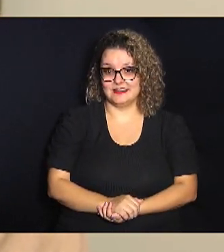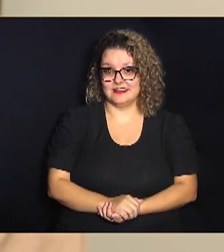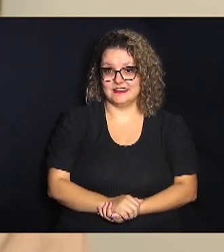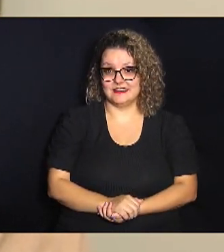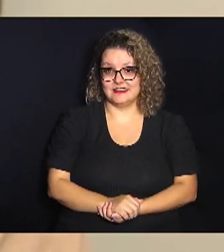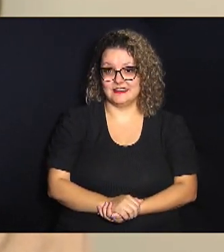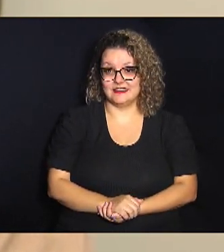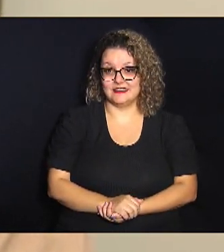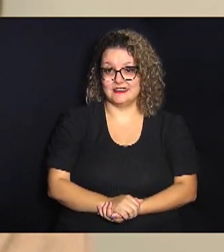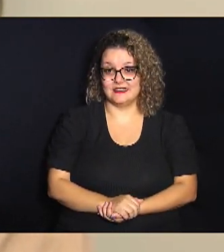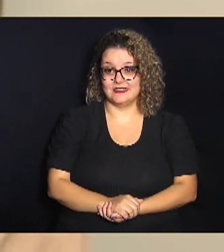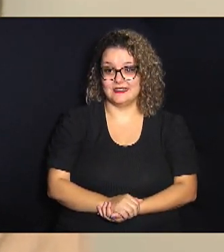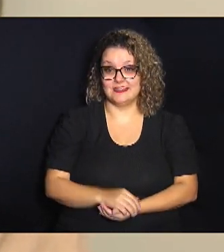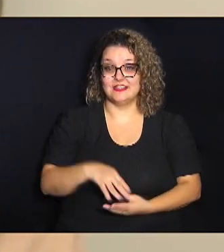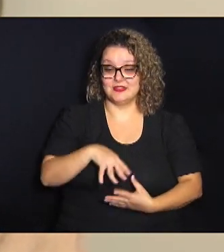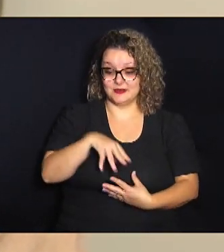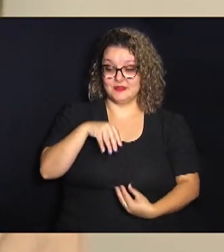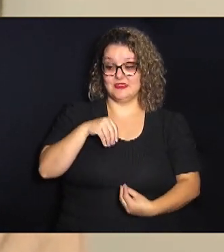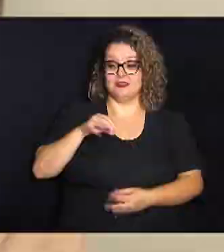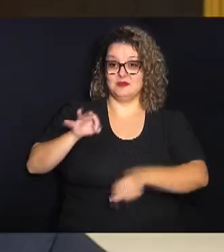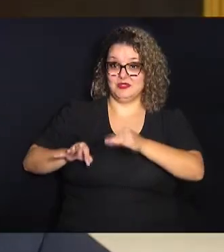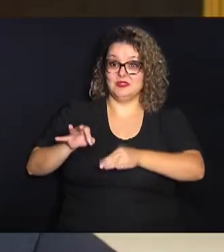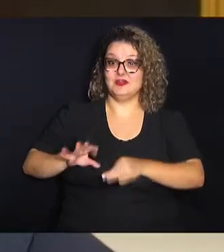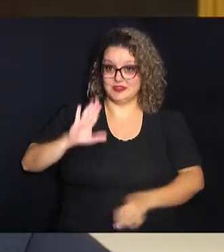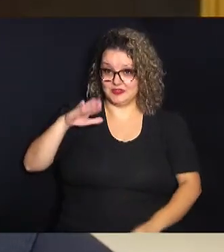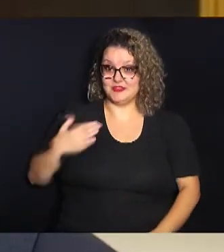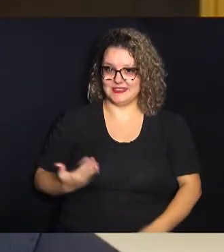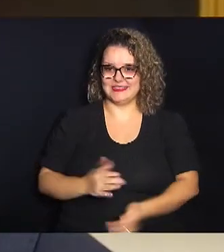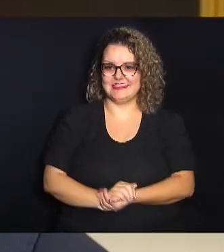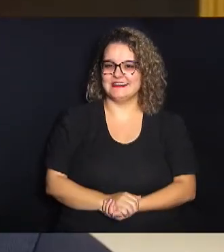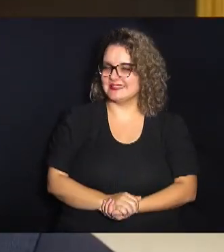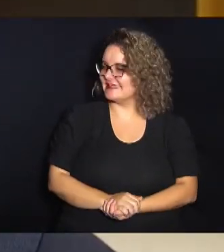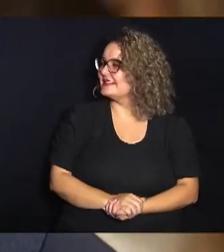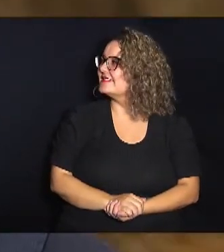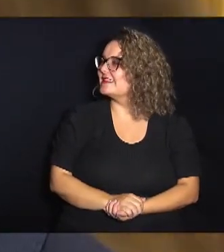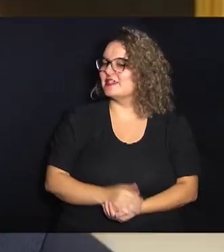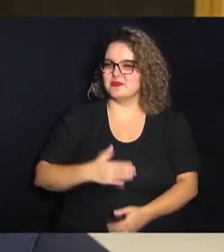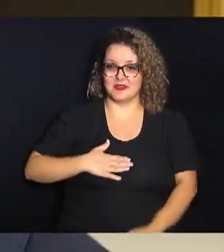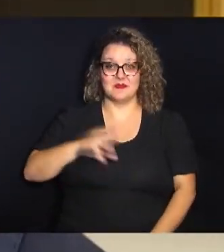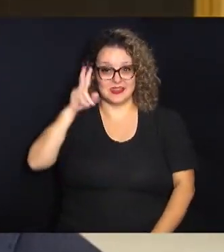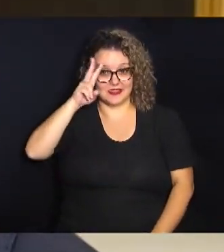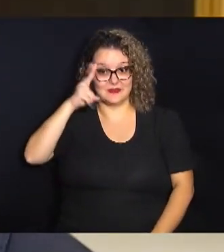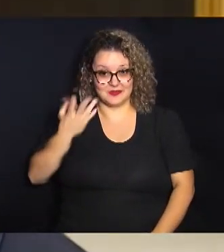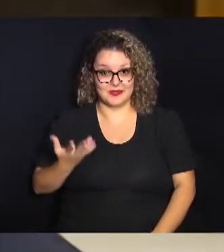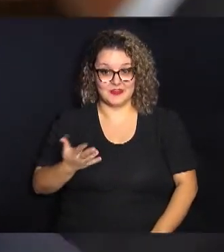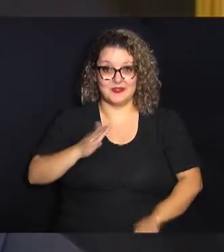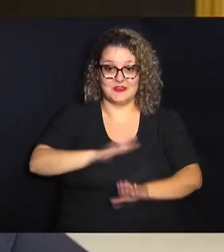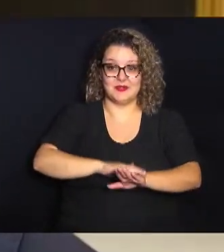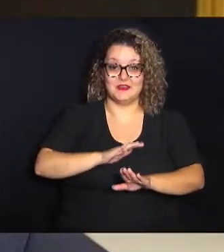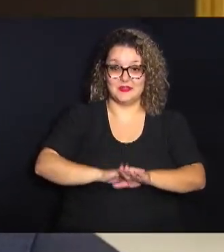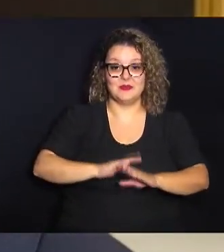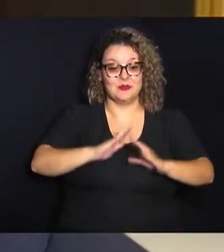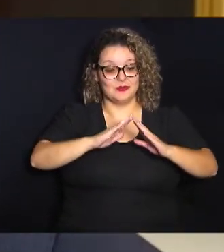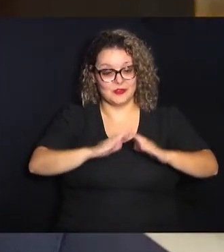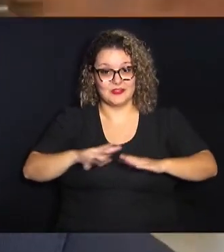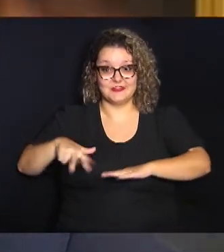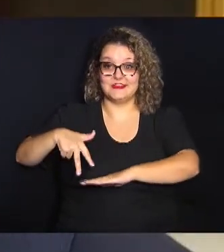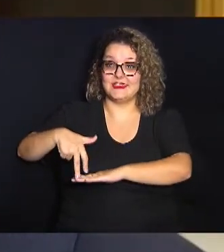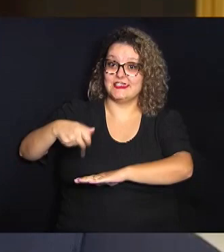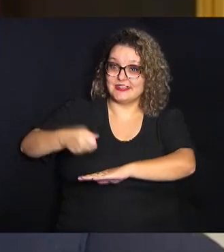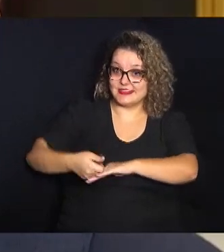espírito de justiça e honradez. A minha lembrança era mais isso da atuação dele como orador na tribuna.